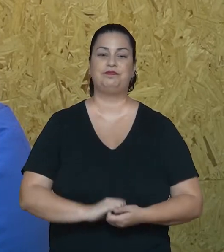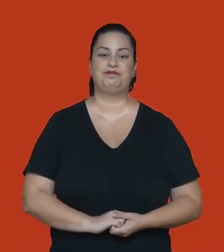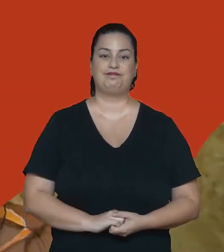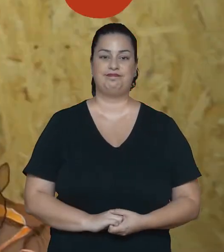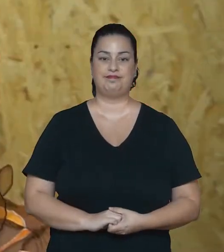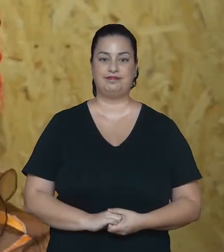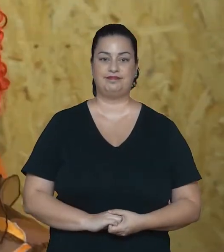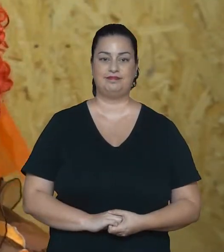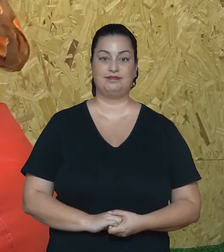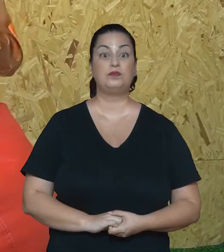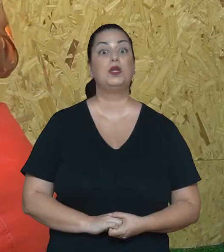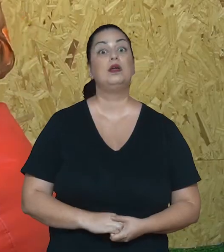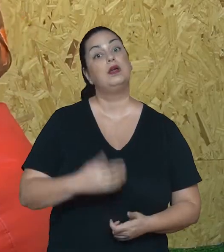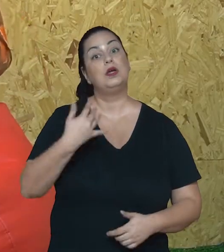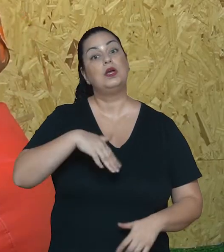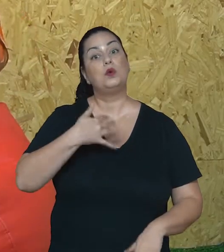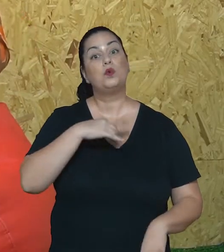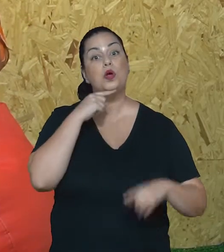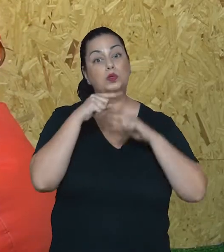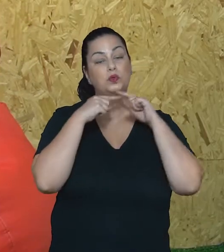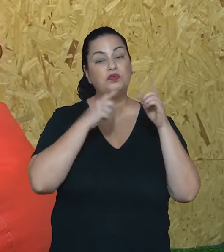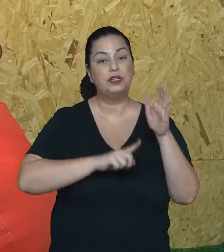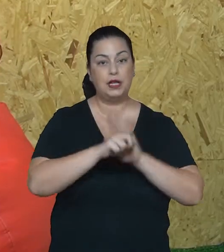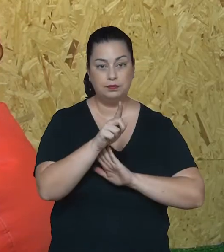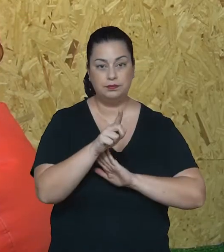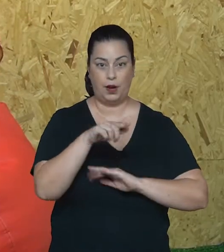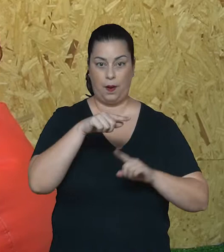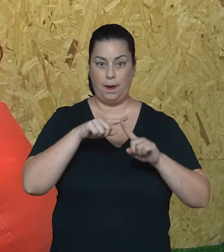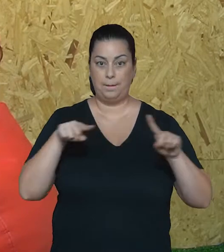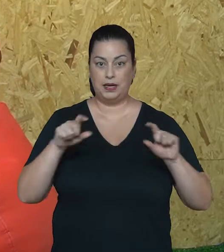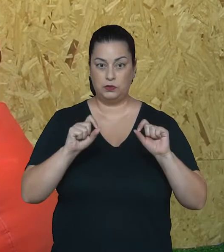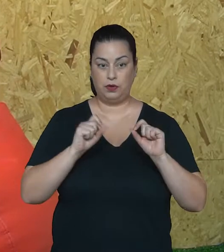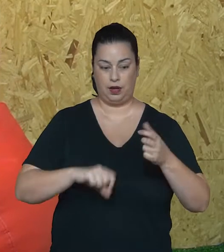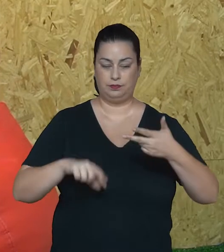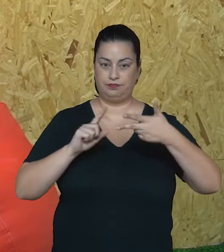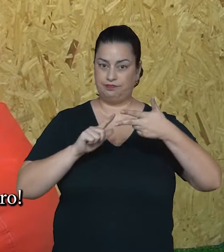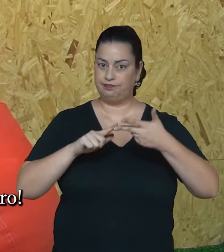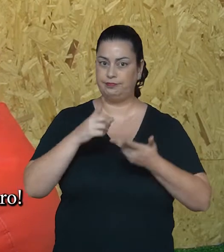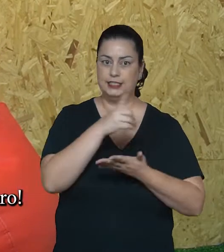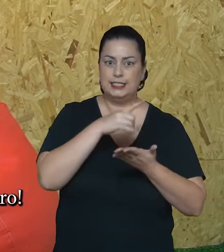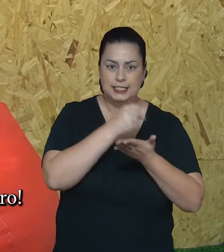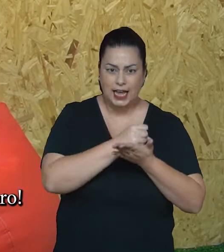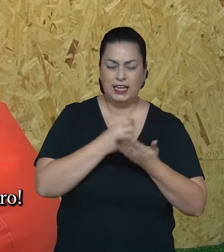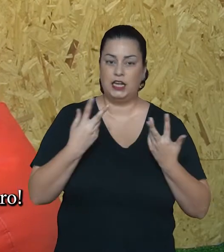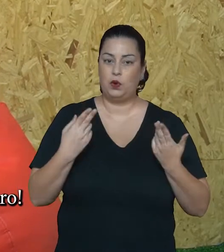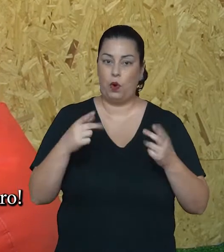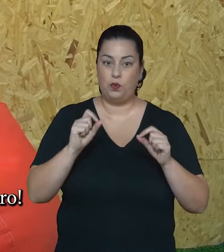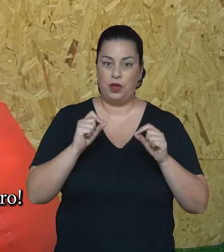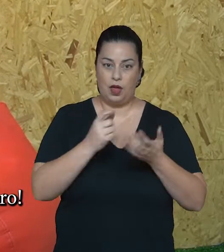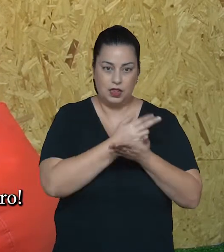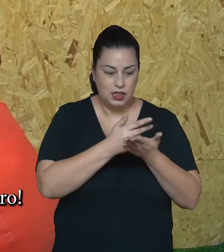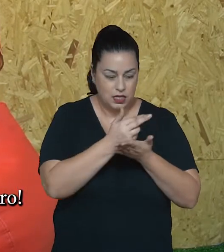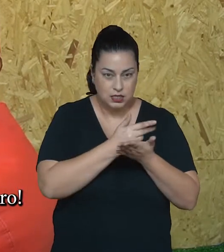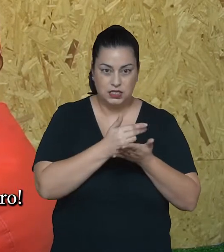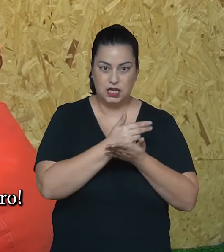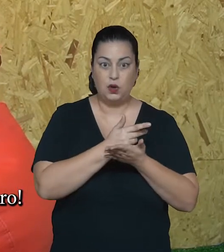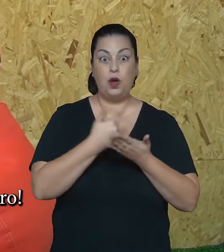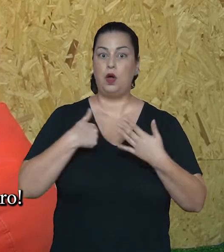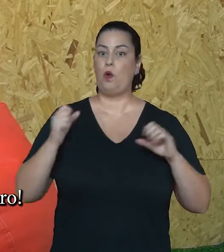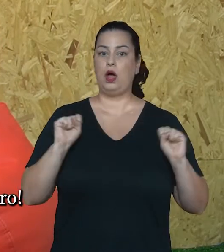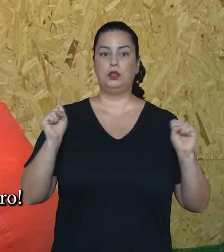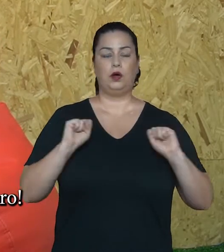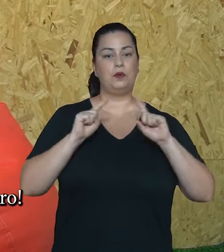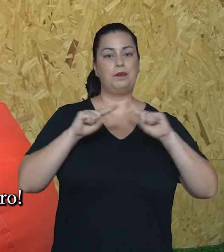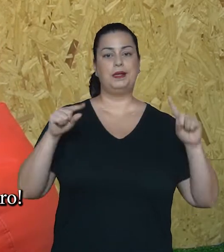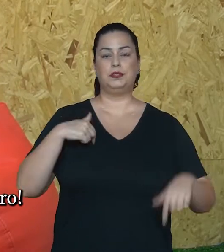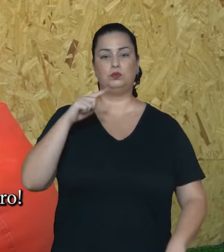estudantil. Eu tenho uma pergunta. Design é curso de desenho isso, né? Não, porque eu adoro.